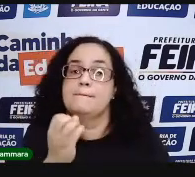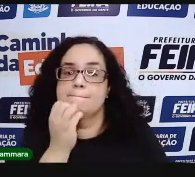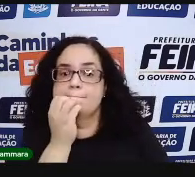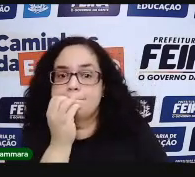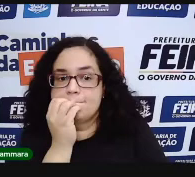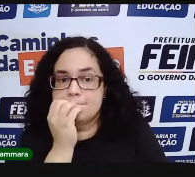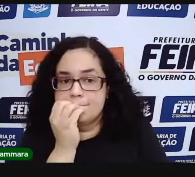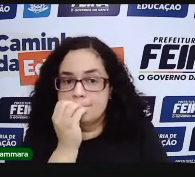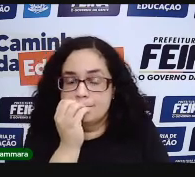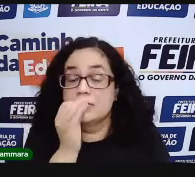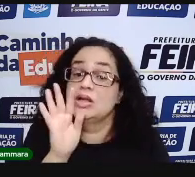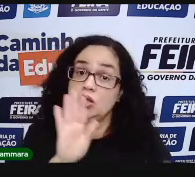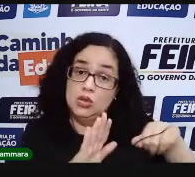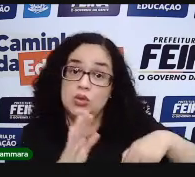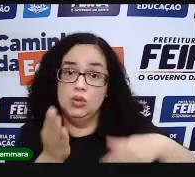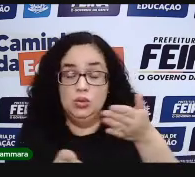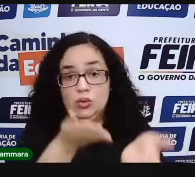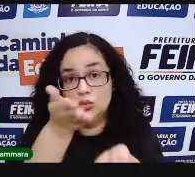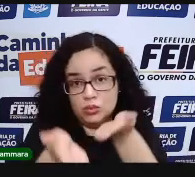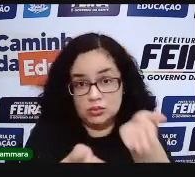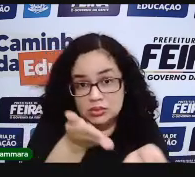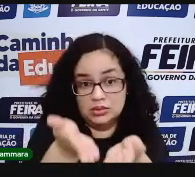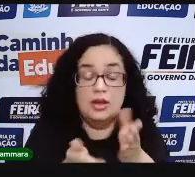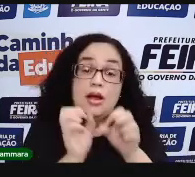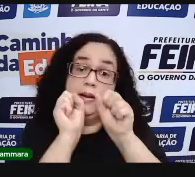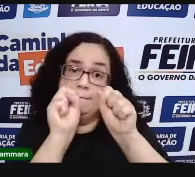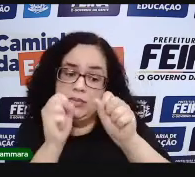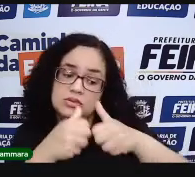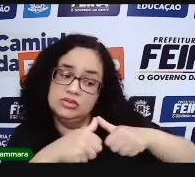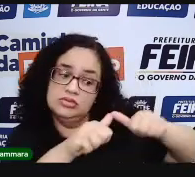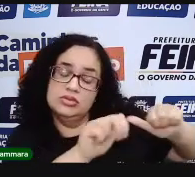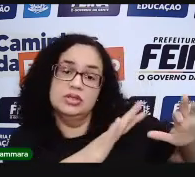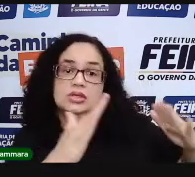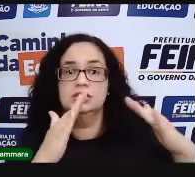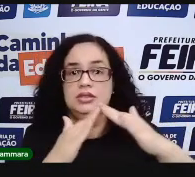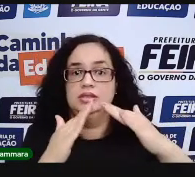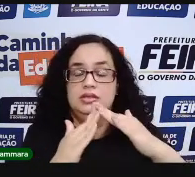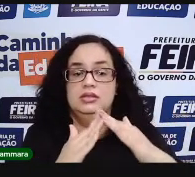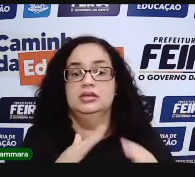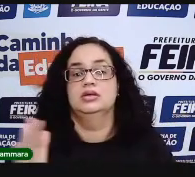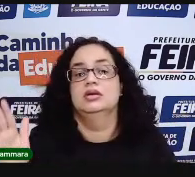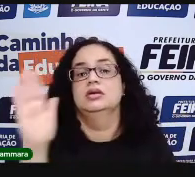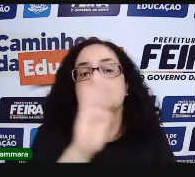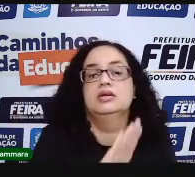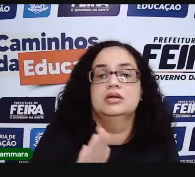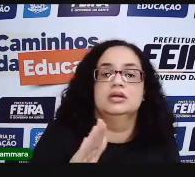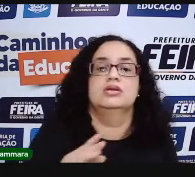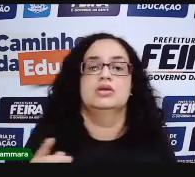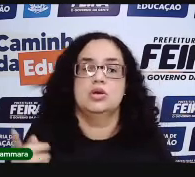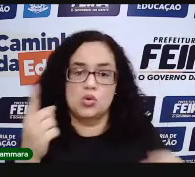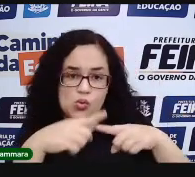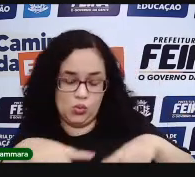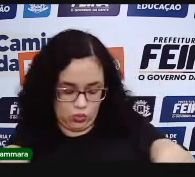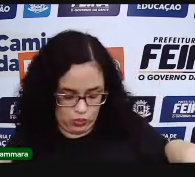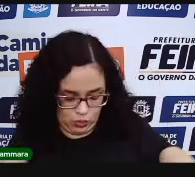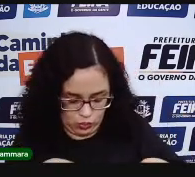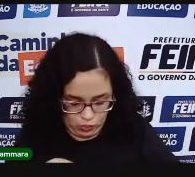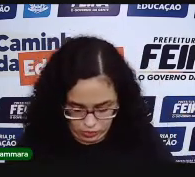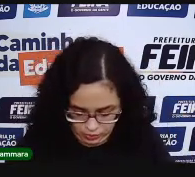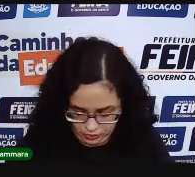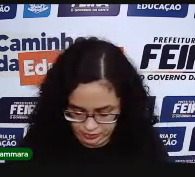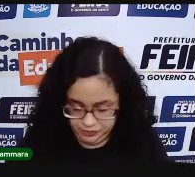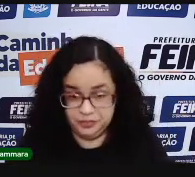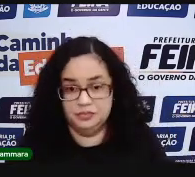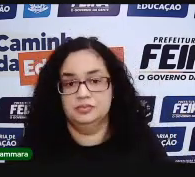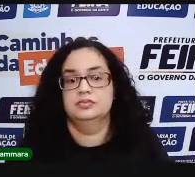que vocês estejam bem. Quero pedir para vocês se cuidarem. Se puder, fiquem em casa. E eu me despeço com essa música. Um